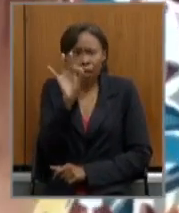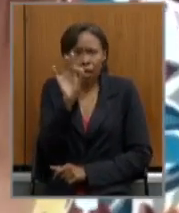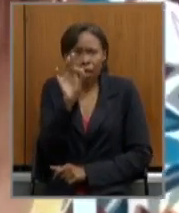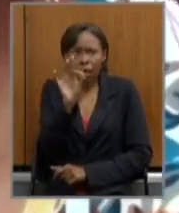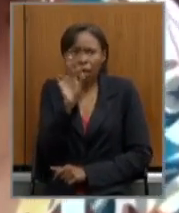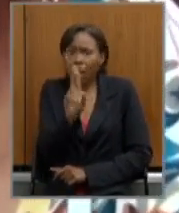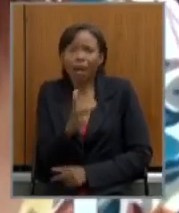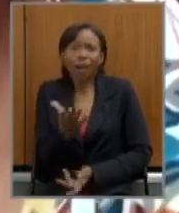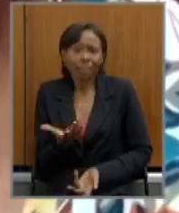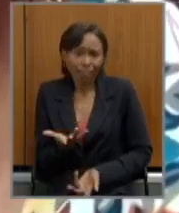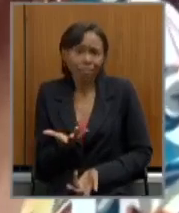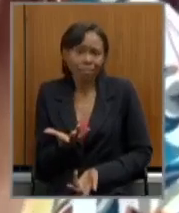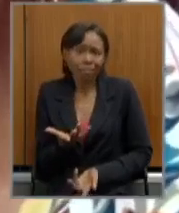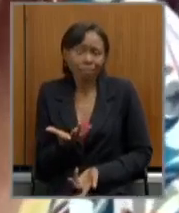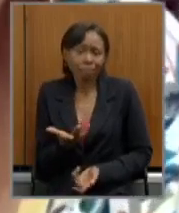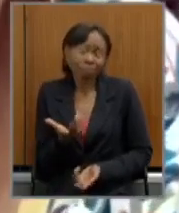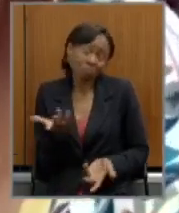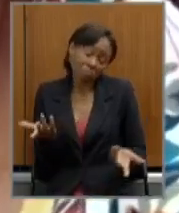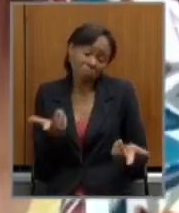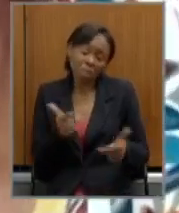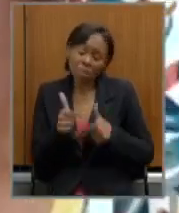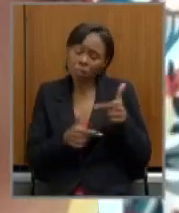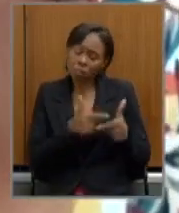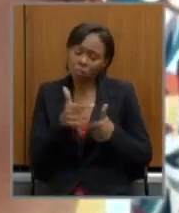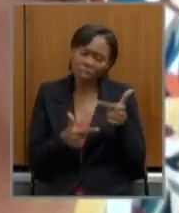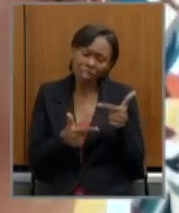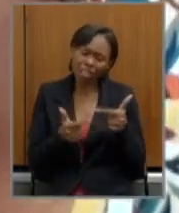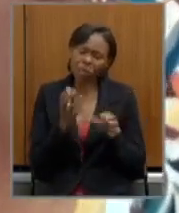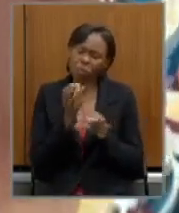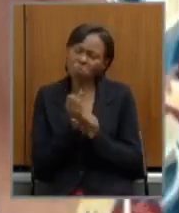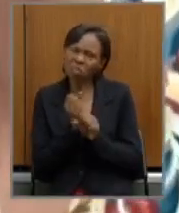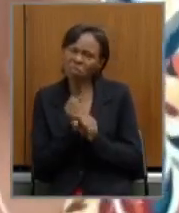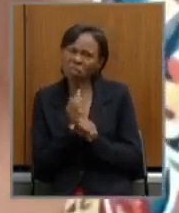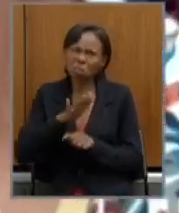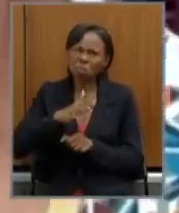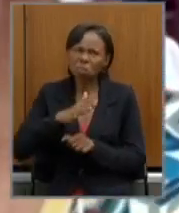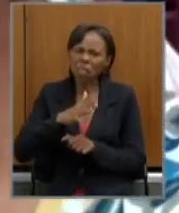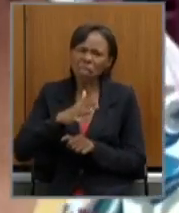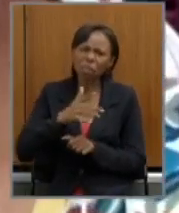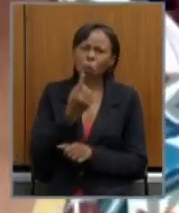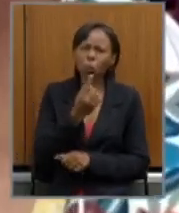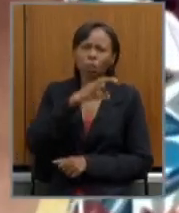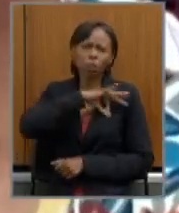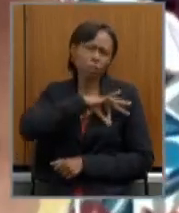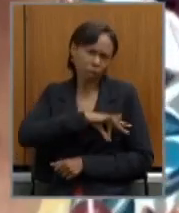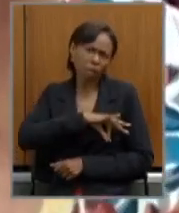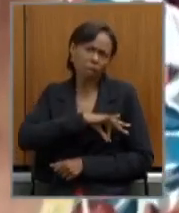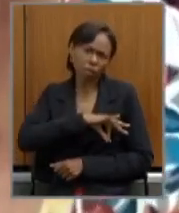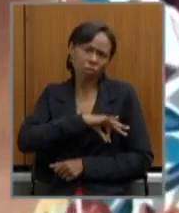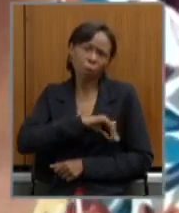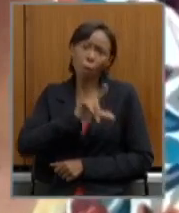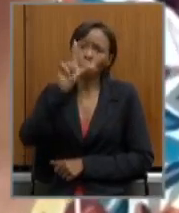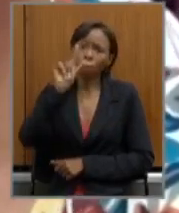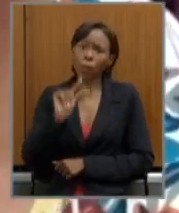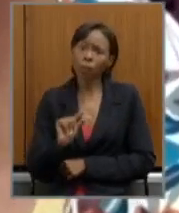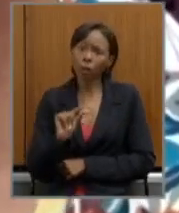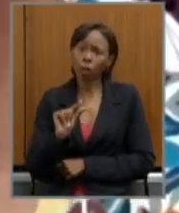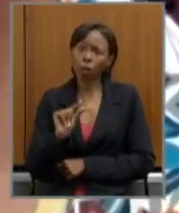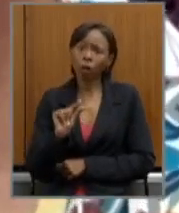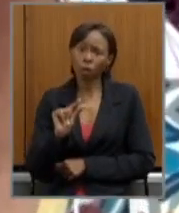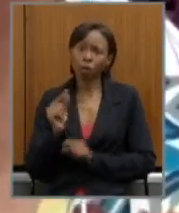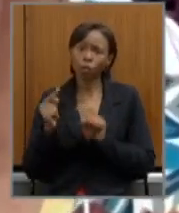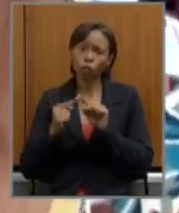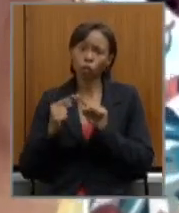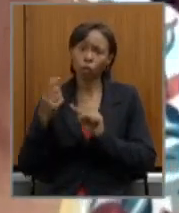trabalhar colocando uma estimativa de pelo menos um salário mínimo é o menor valor de uma pensão então